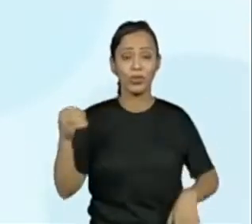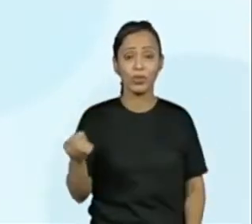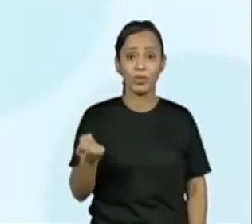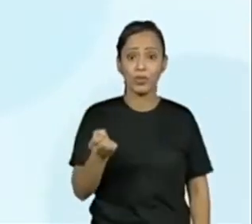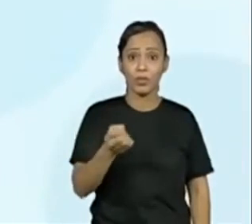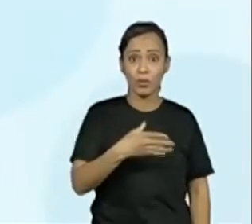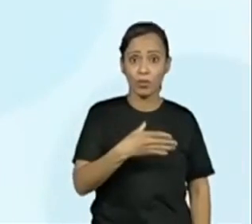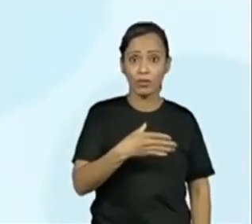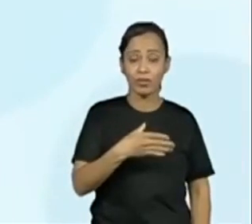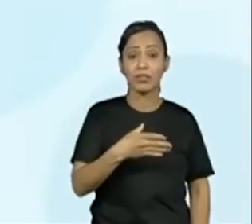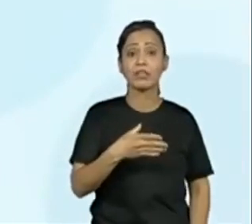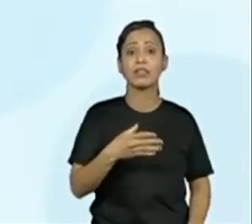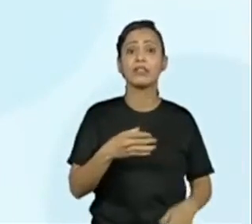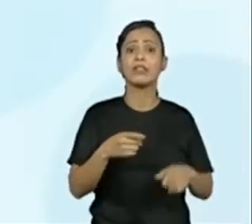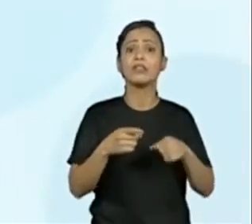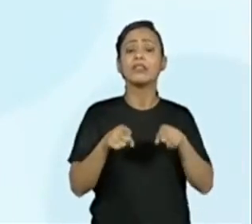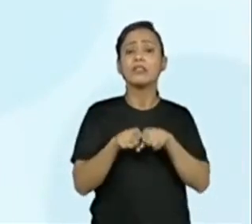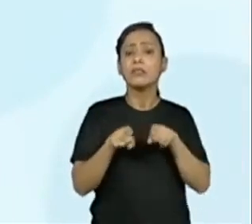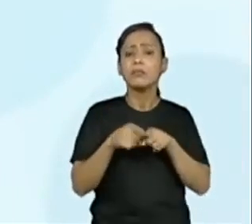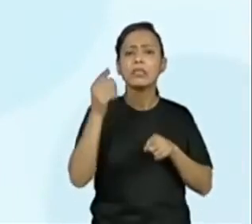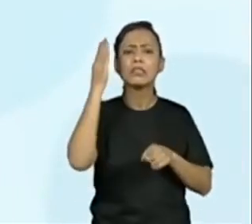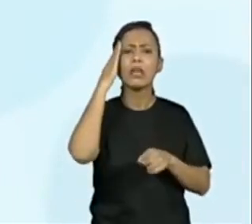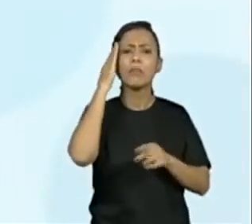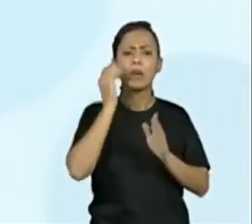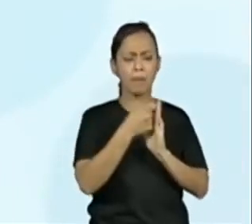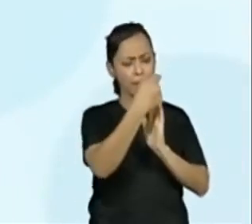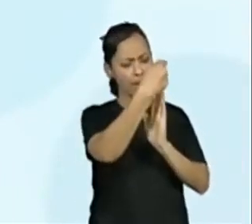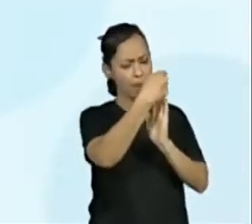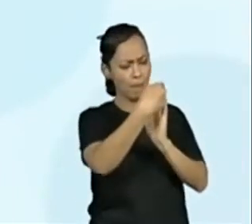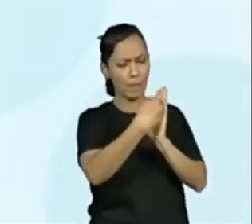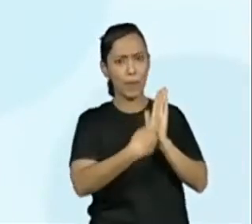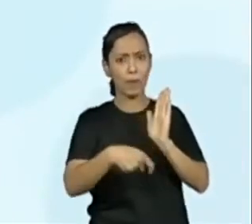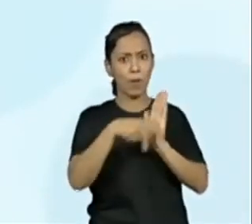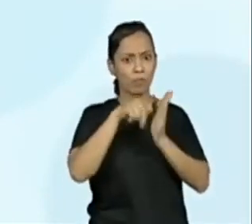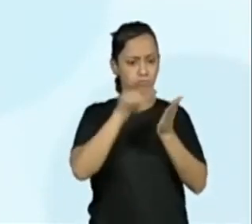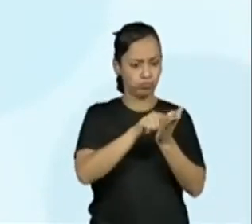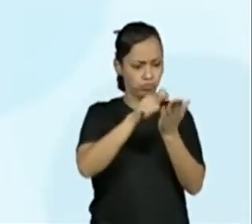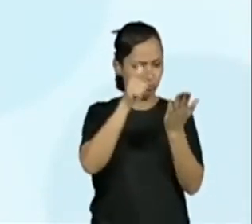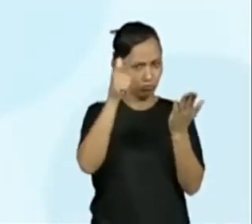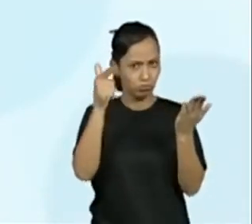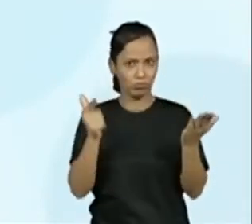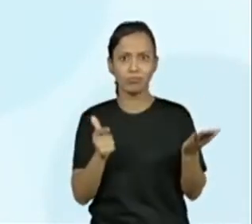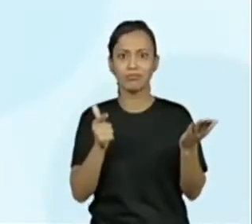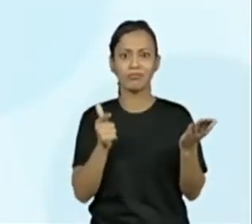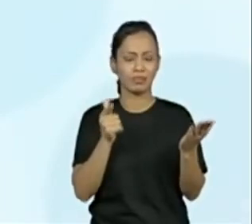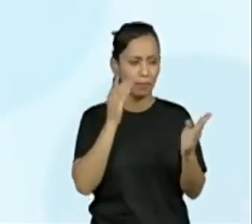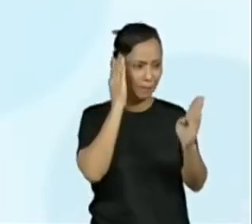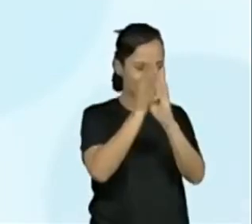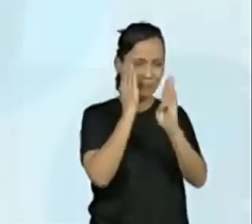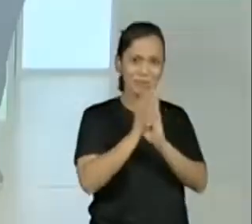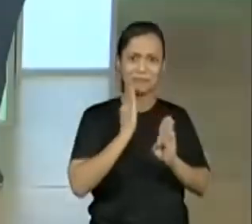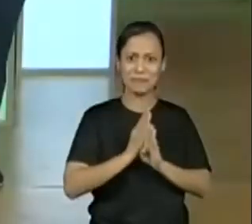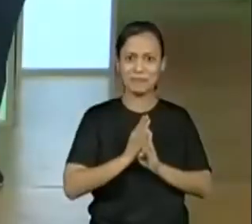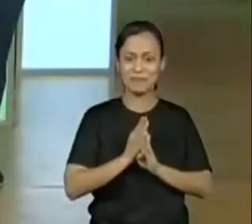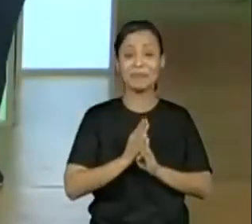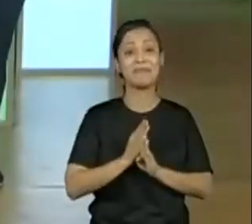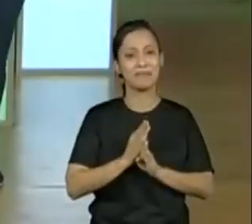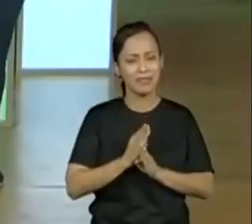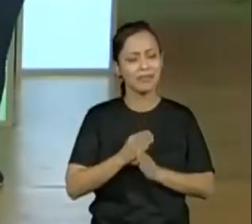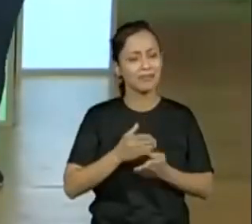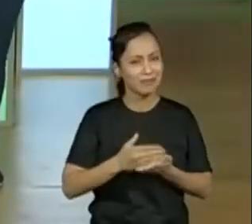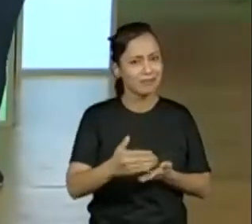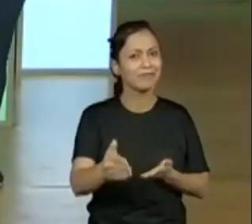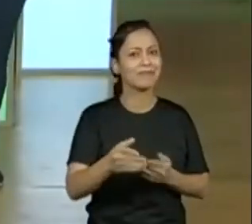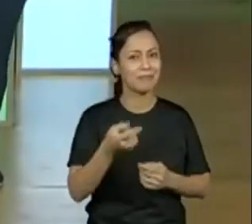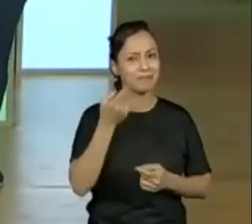uma característica relevante desse texto jornalístico, o olho. Então, professora e estudantes,